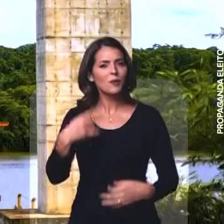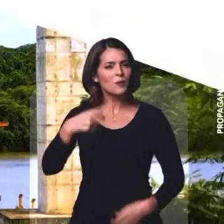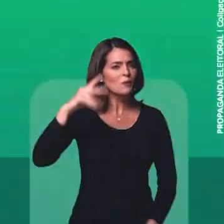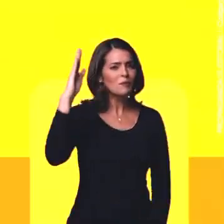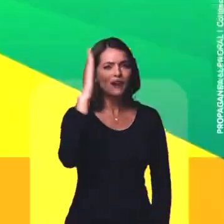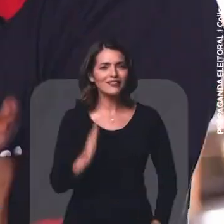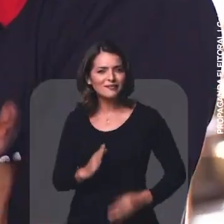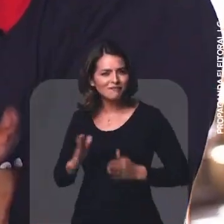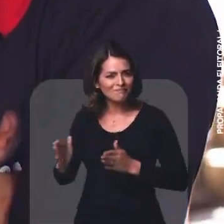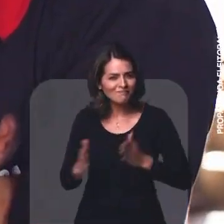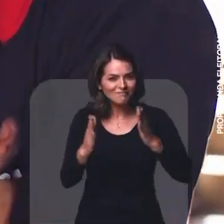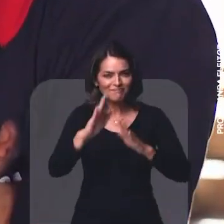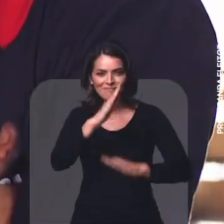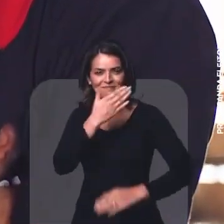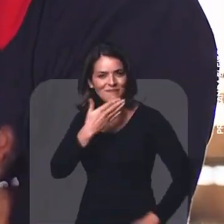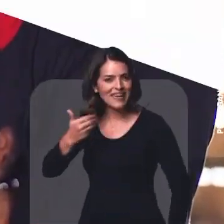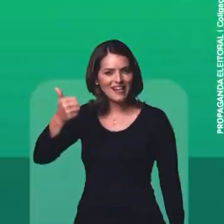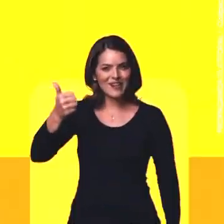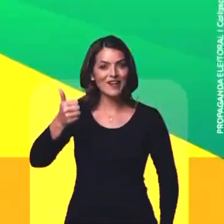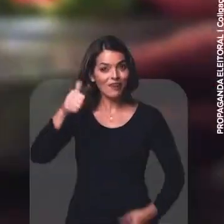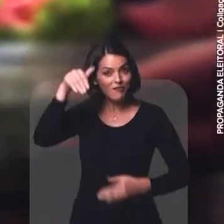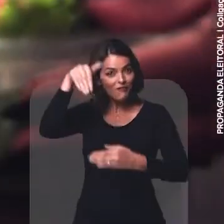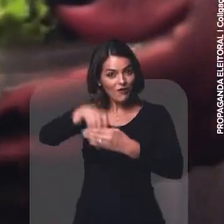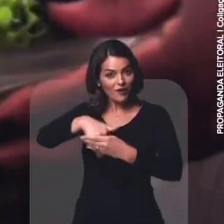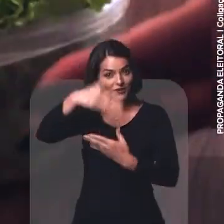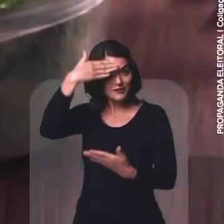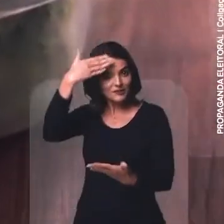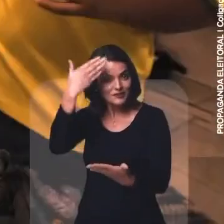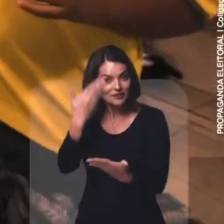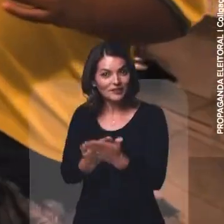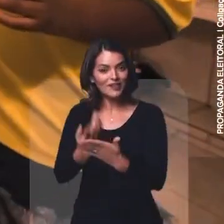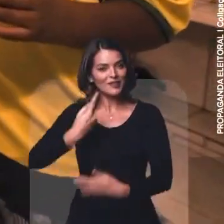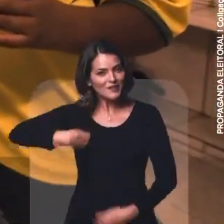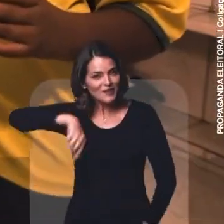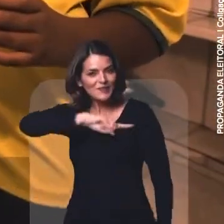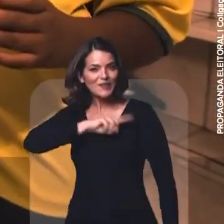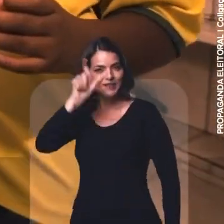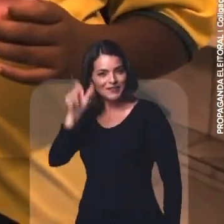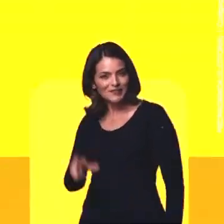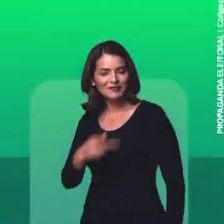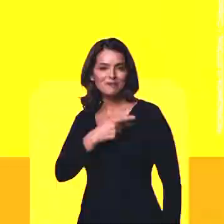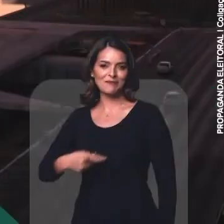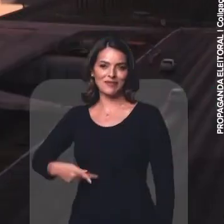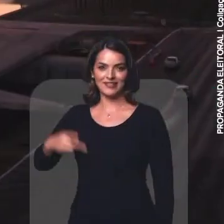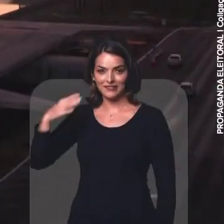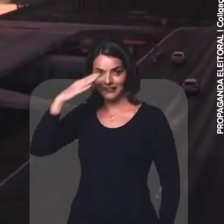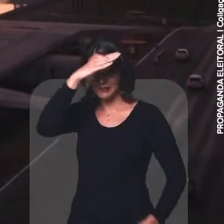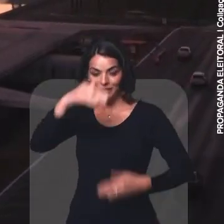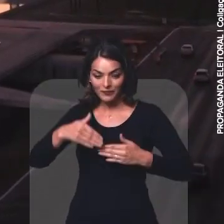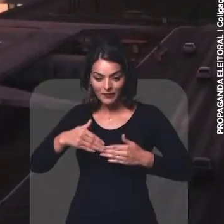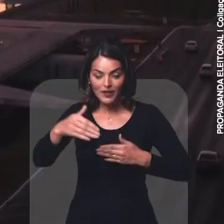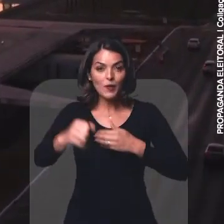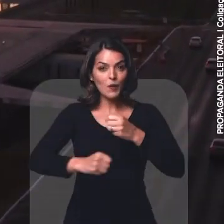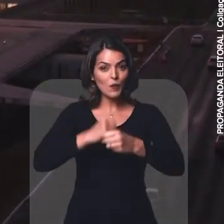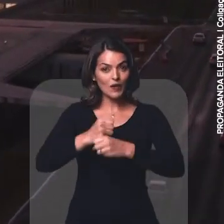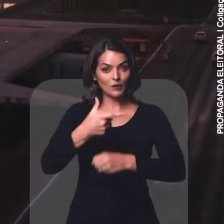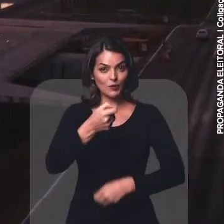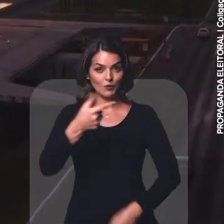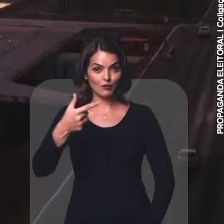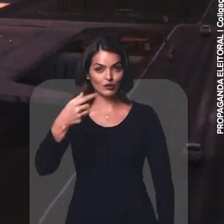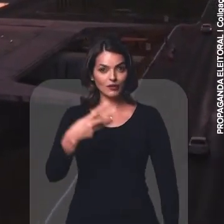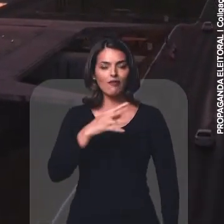de que o Brasil está melhorando. Foi um voto de confiança no nosso presidente. Que a partir do ano que vem,